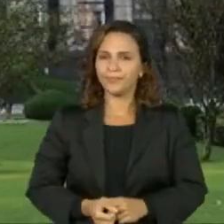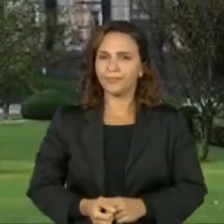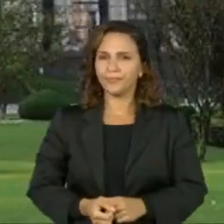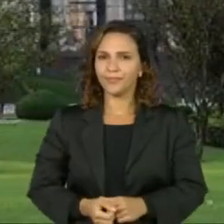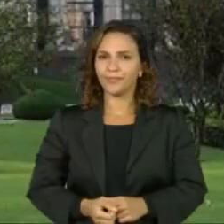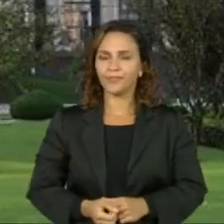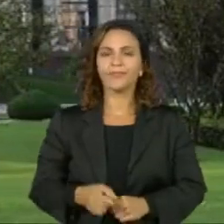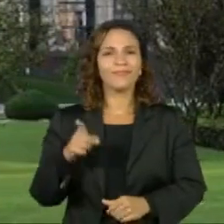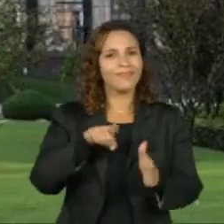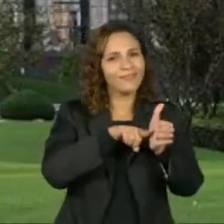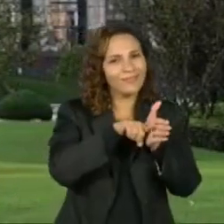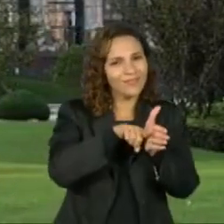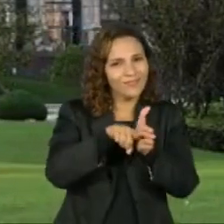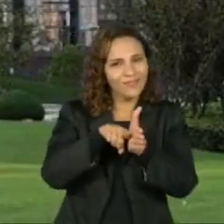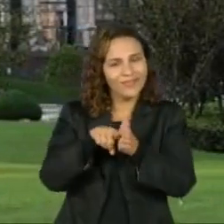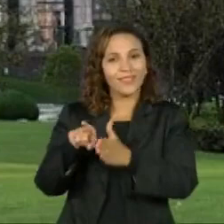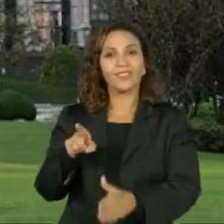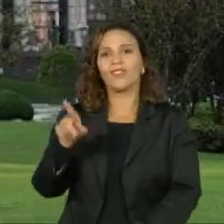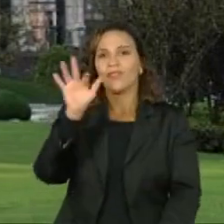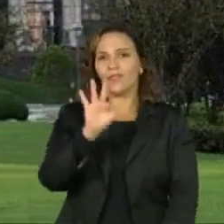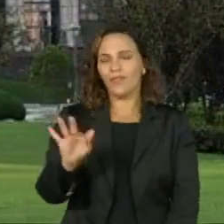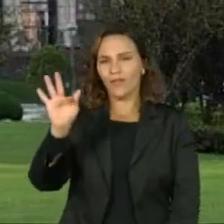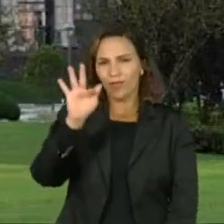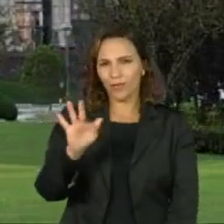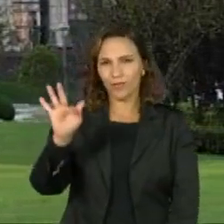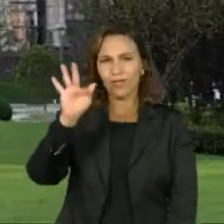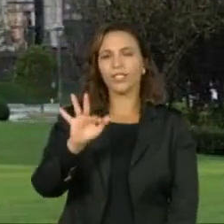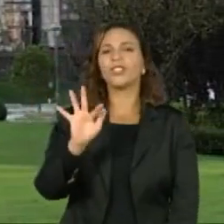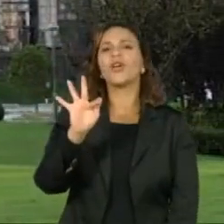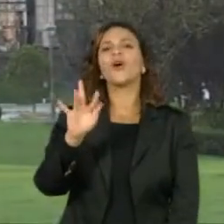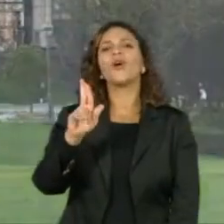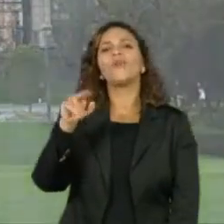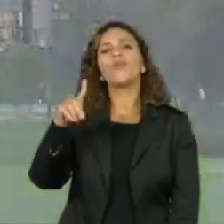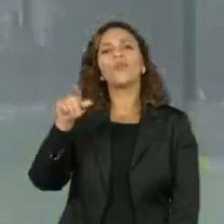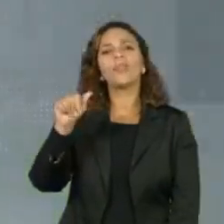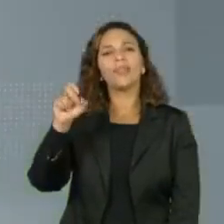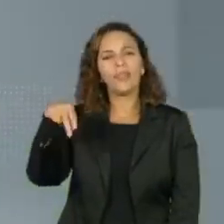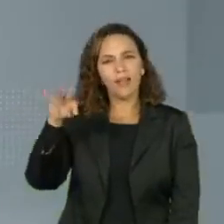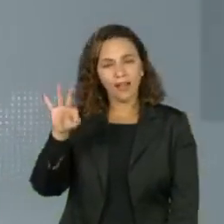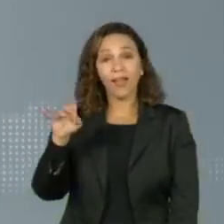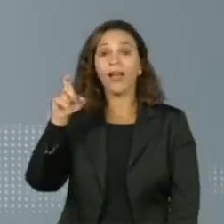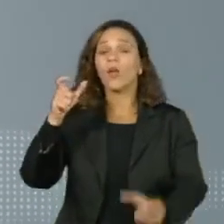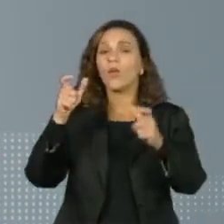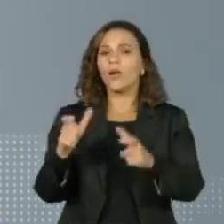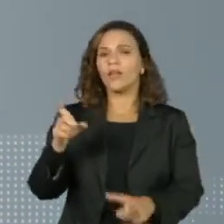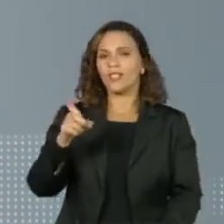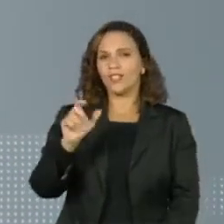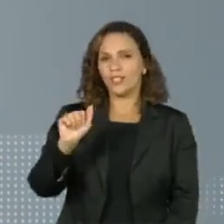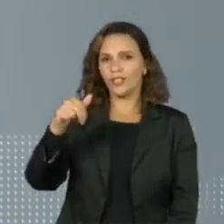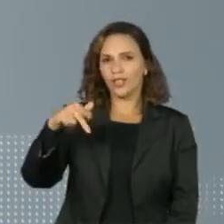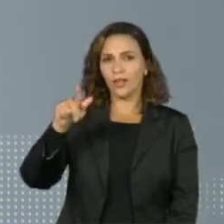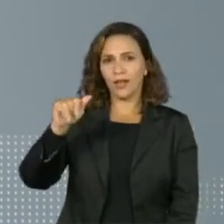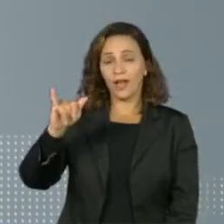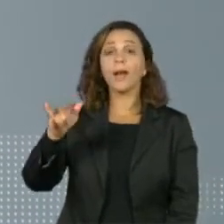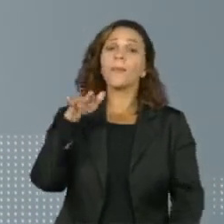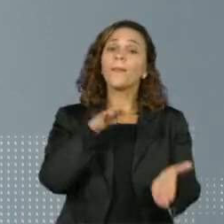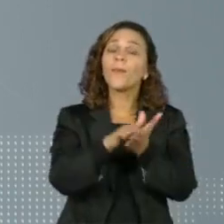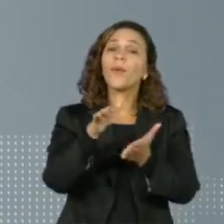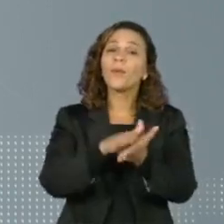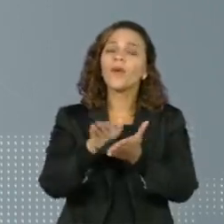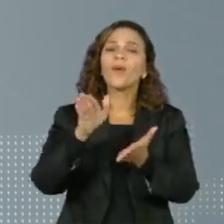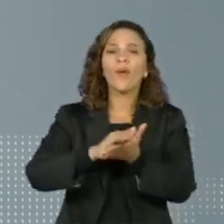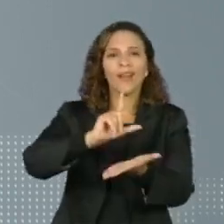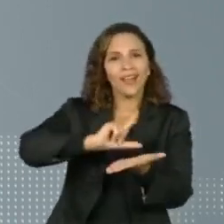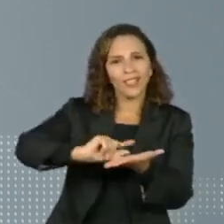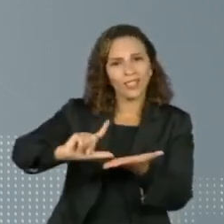Os pesquisadores da Universidade de Fundan, em Xangai, publicaram um artigo em um jornal científico da